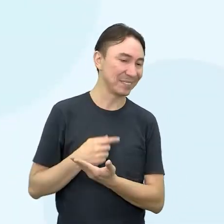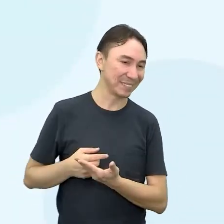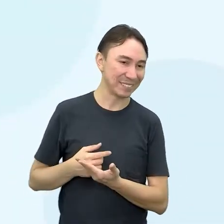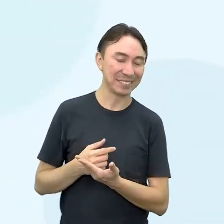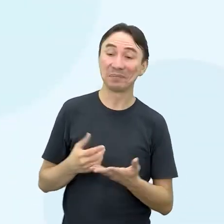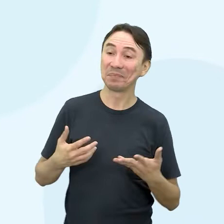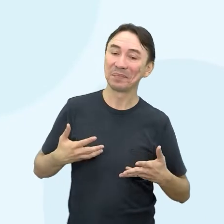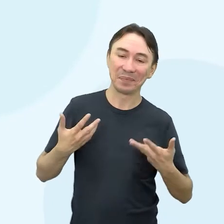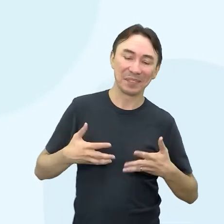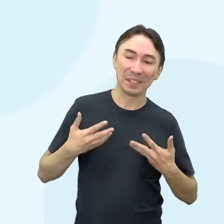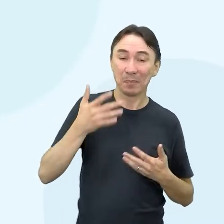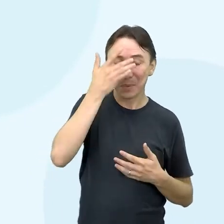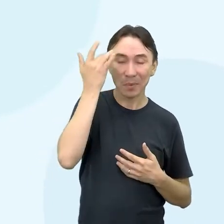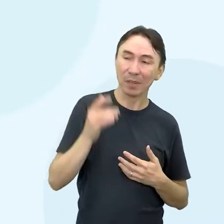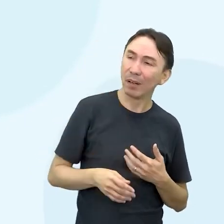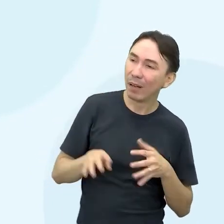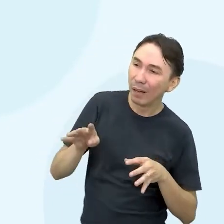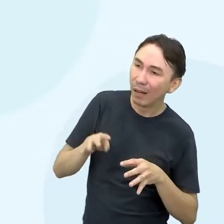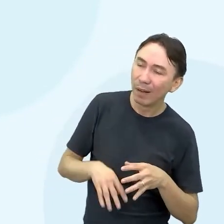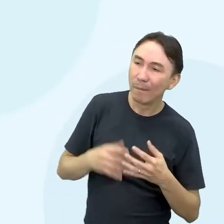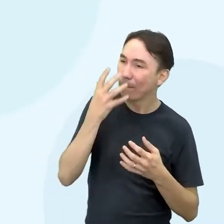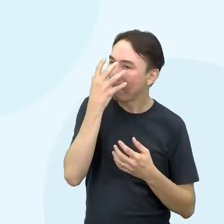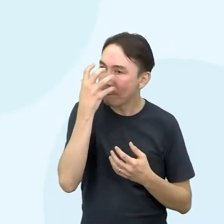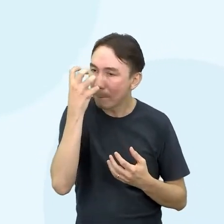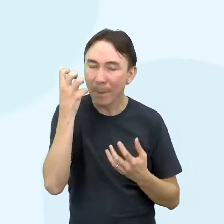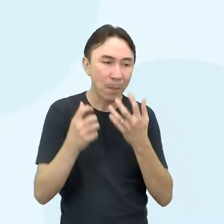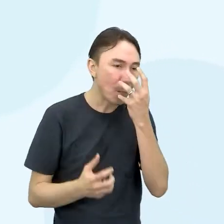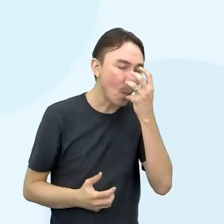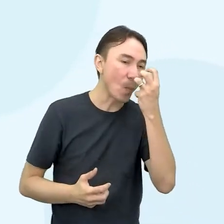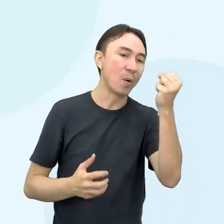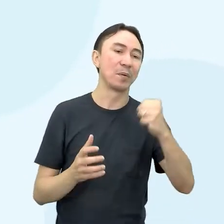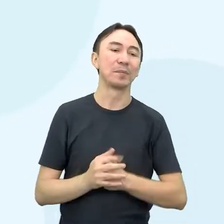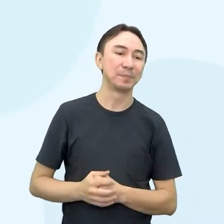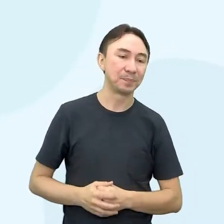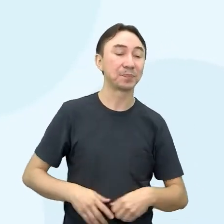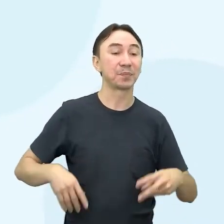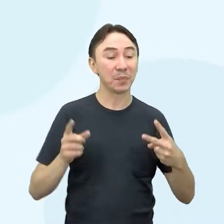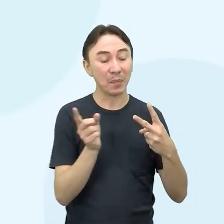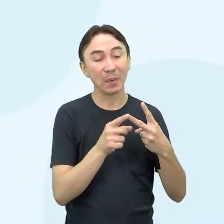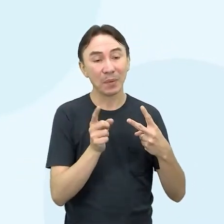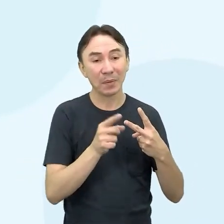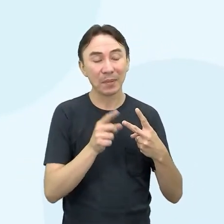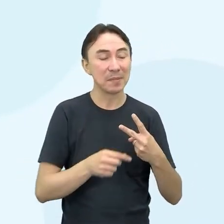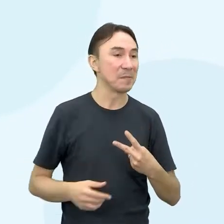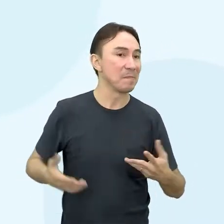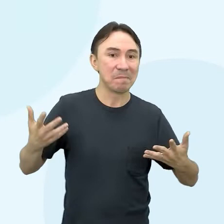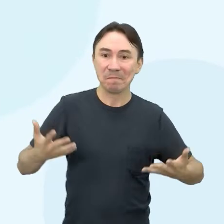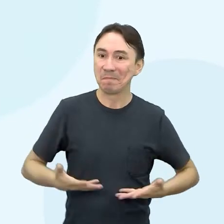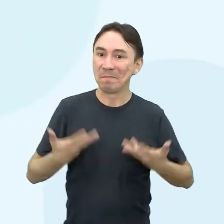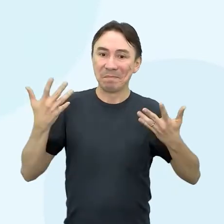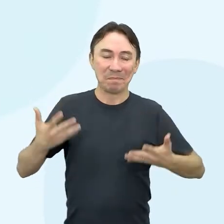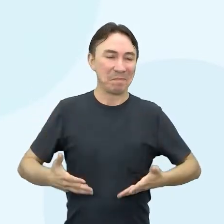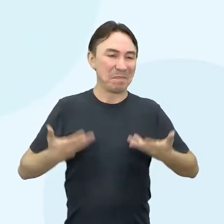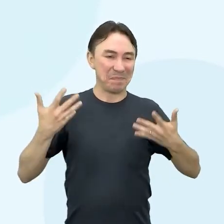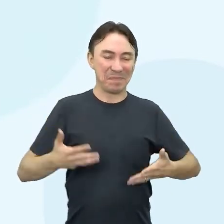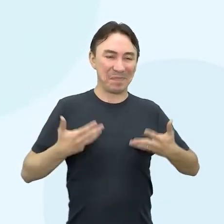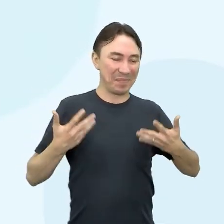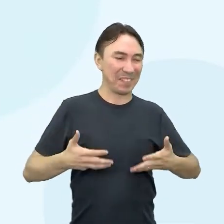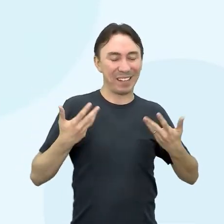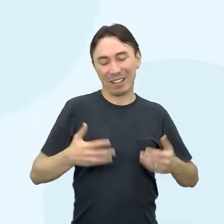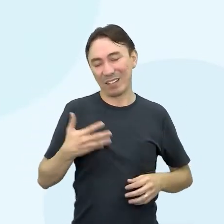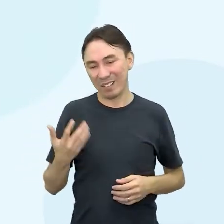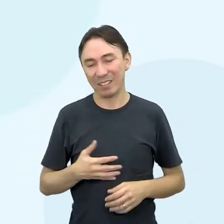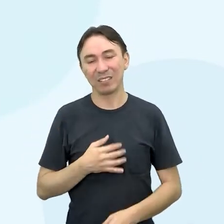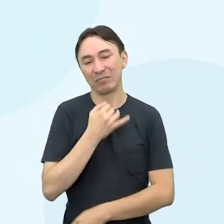Tem que atrair as pessoas. A segunda, motivação. Tem que estar motivado. Ele não pode já ir desanimado